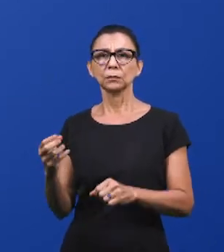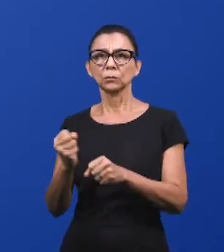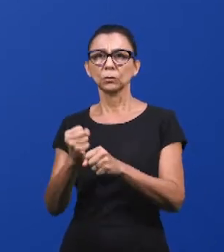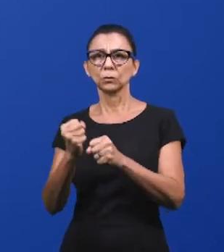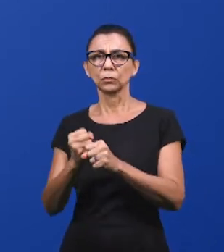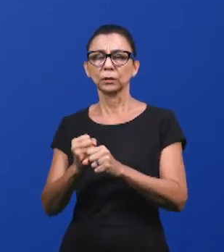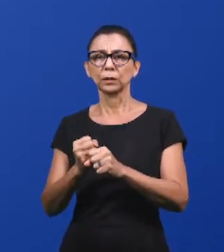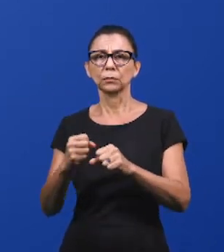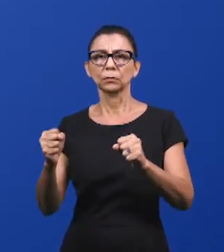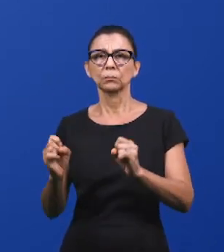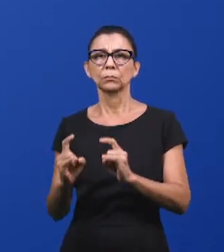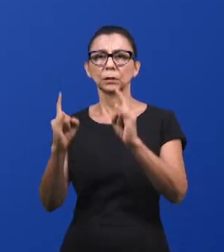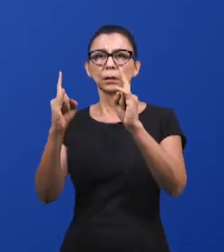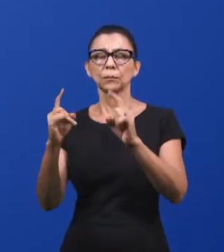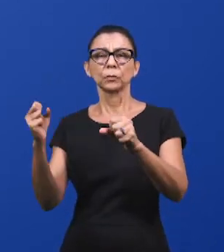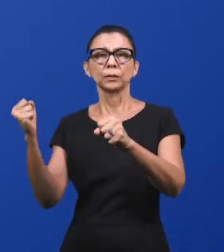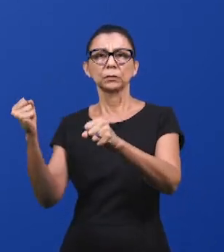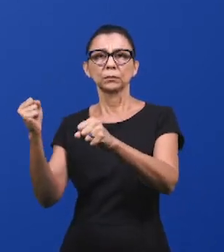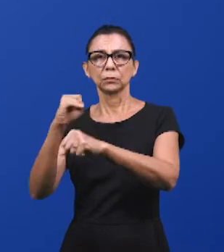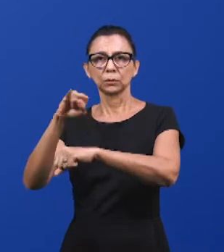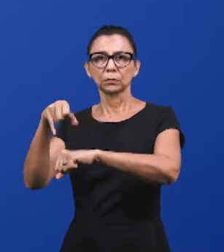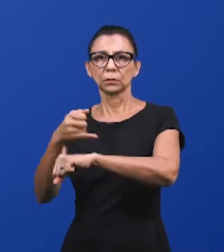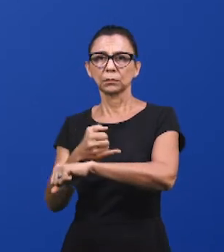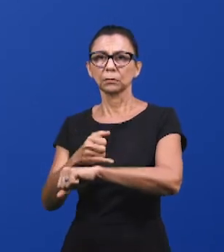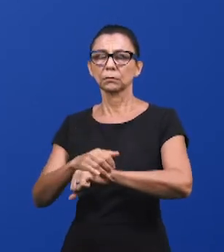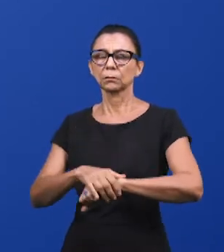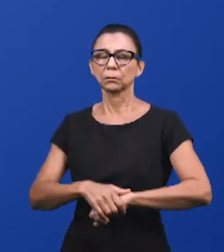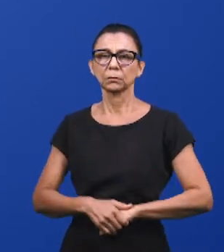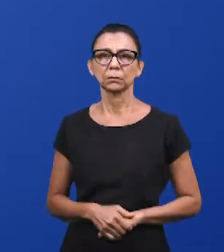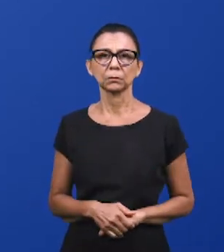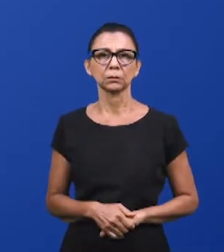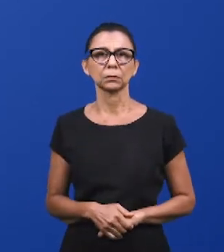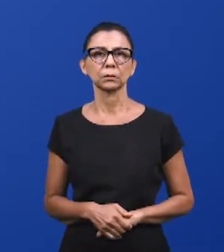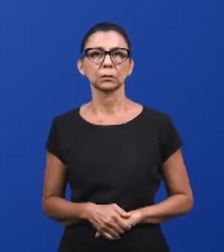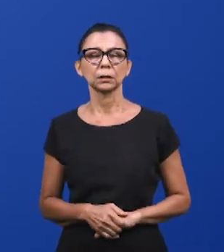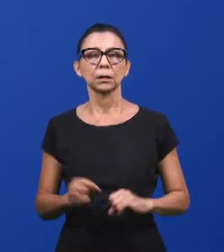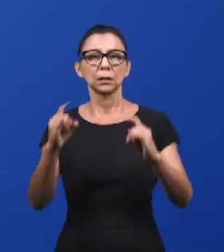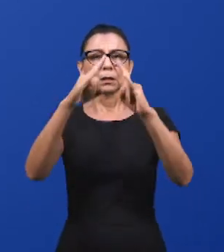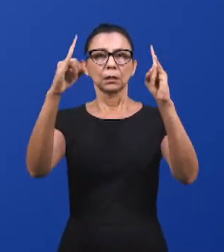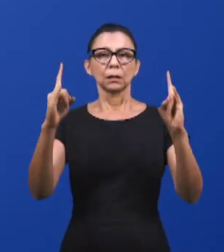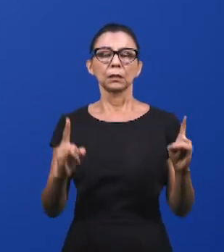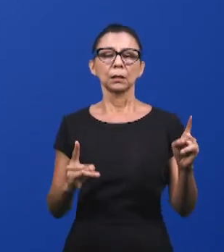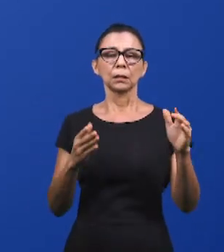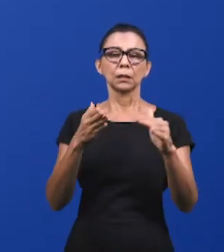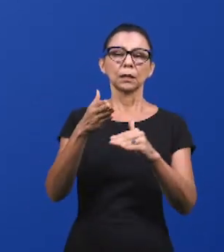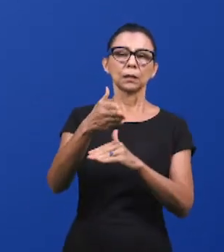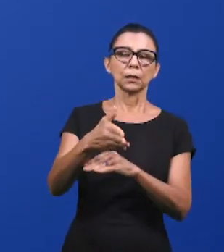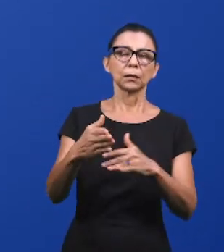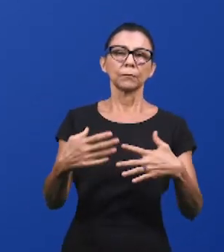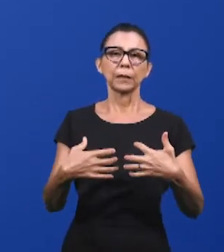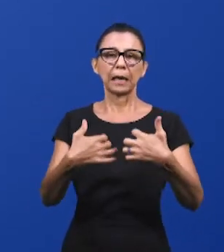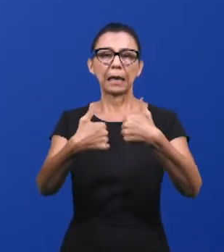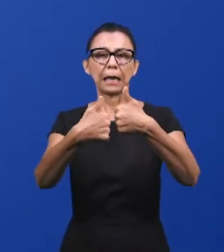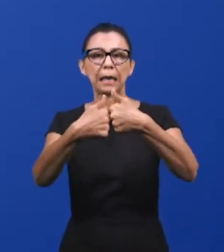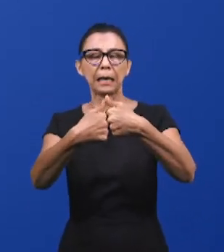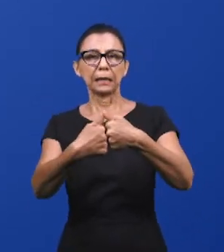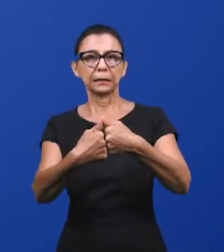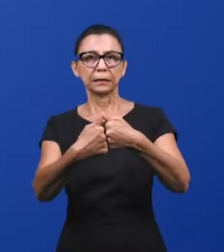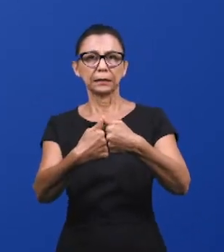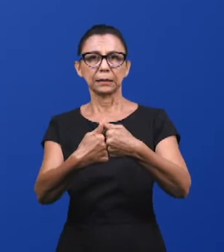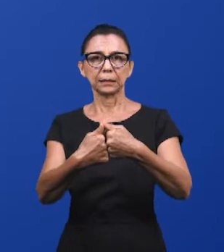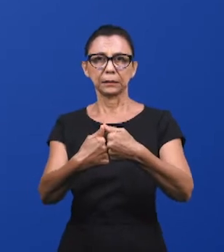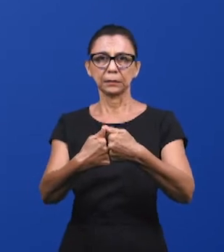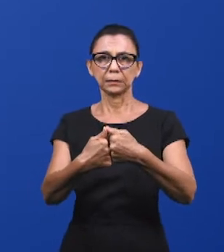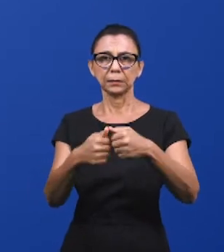elementos que estavam no Santos dos Santos, ou Santíssimos, que eram a Arca da Aliança, o Propiciatório e os Querubins,